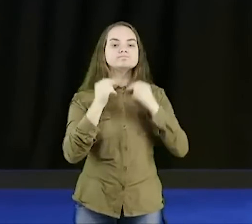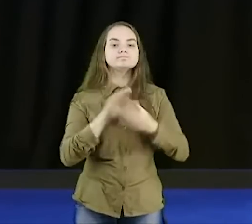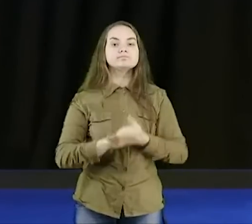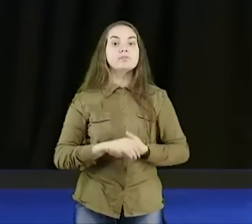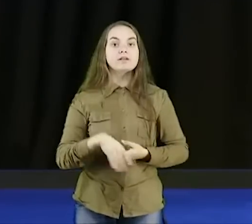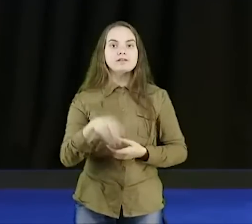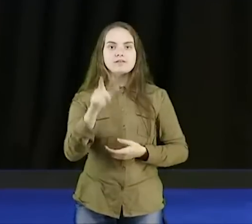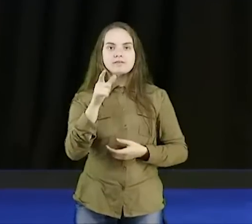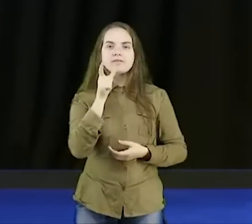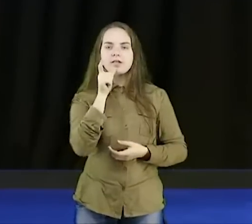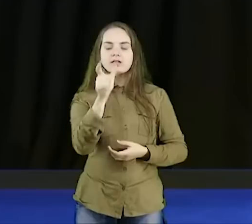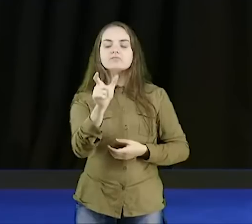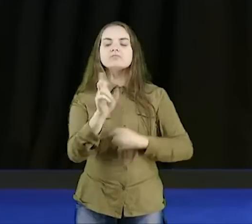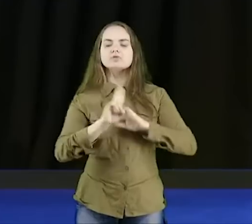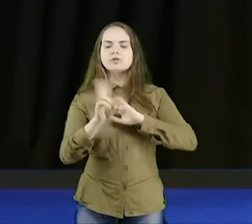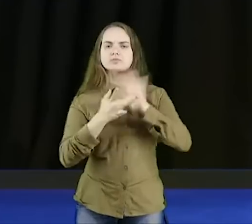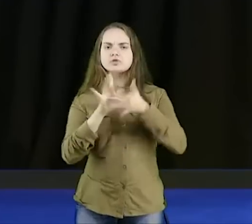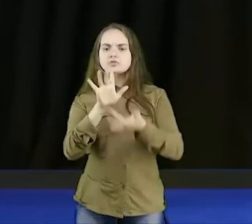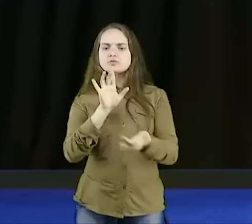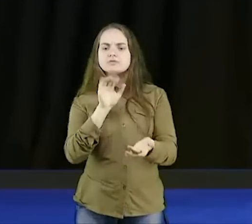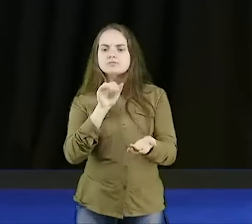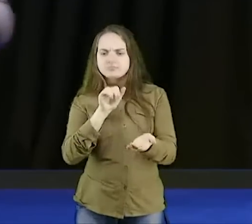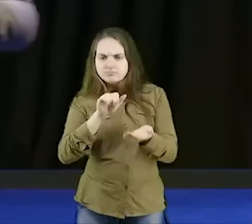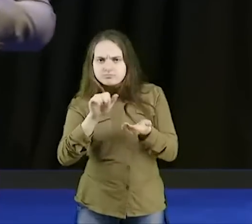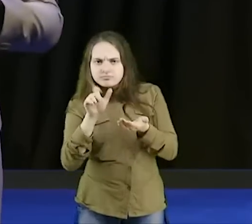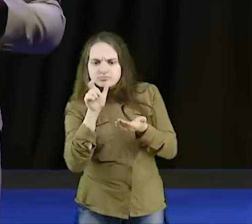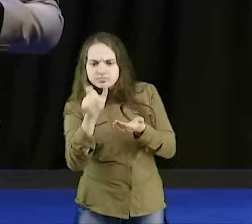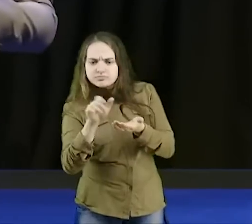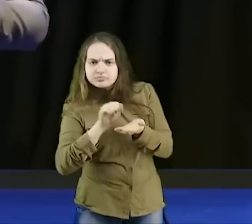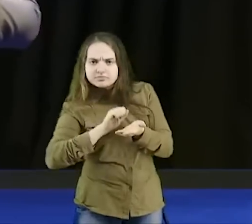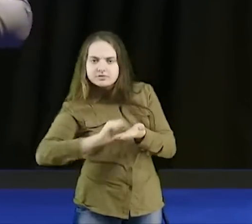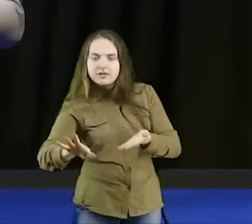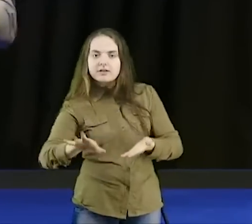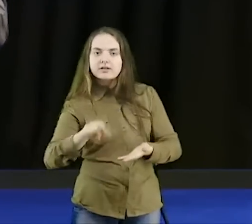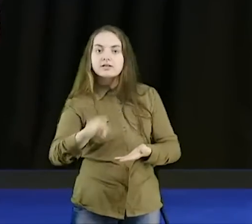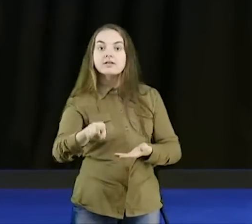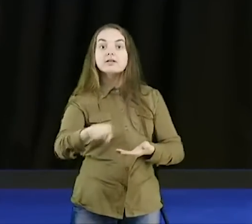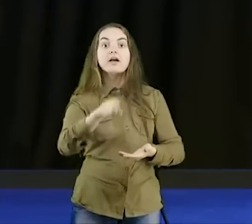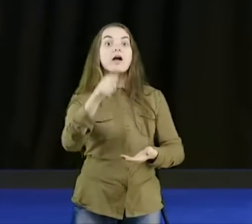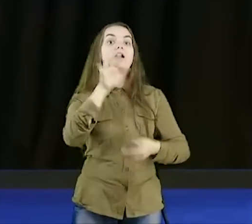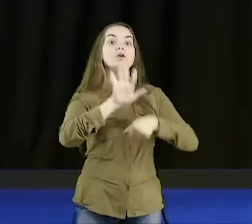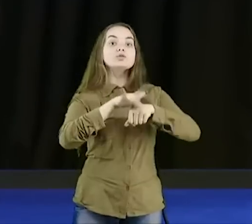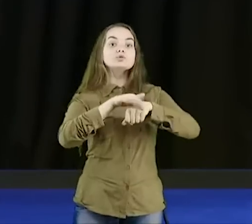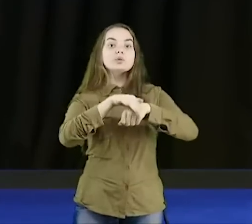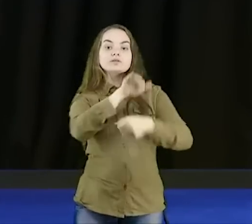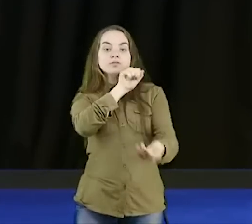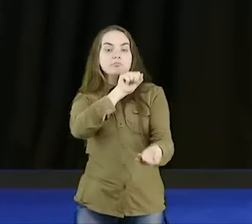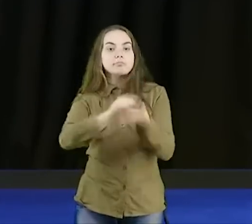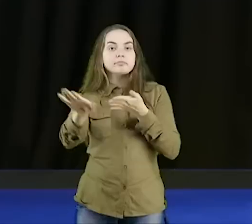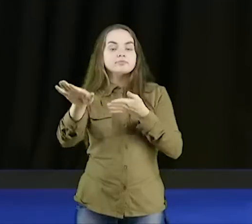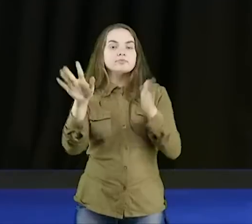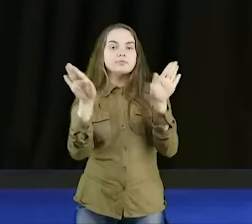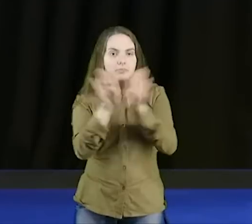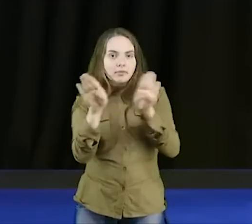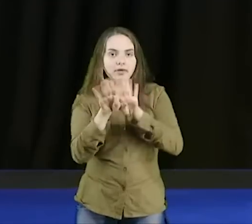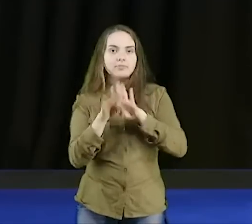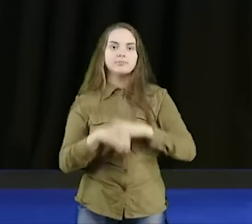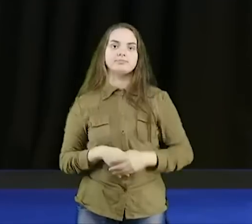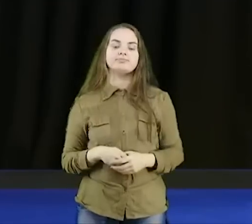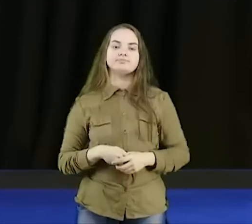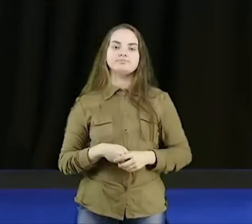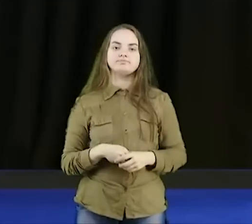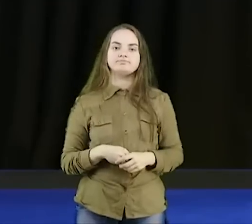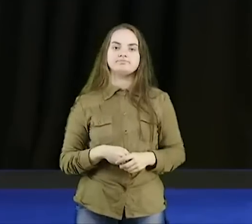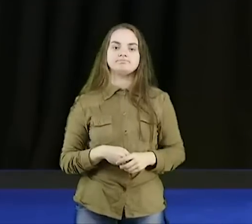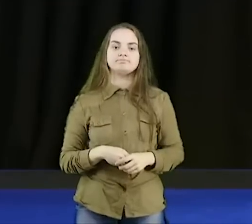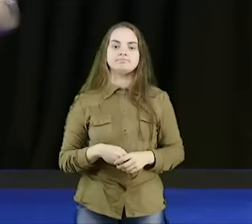Jesus sai, e a doença sai junto, porque a doença, a presença da doença, era